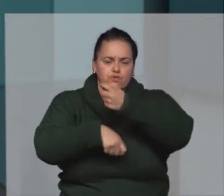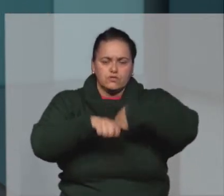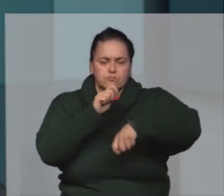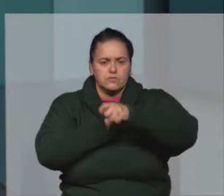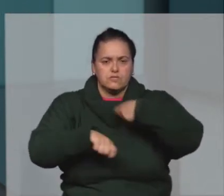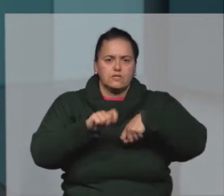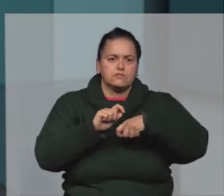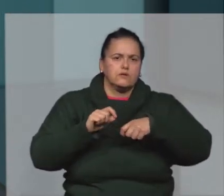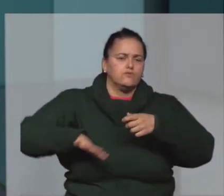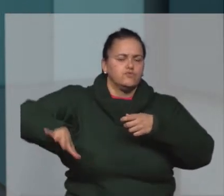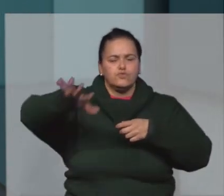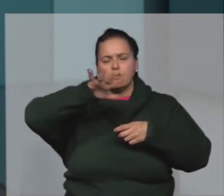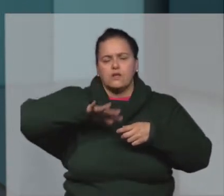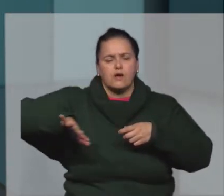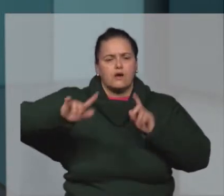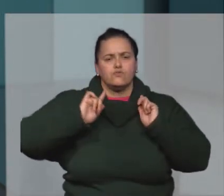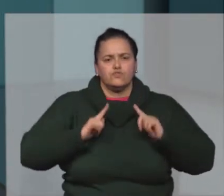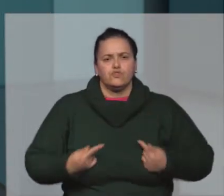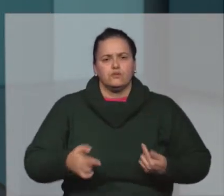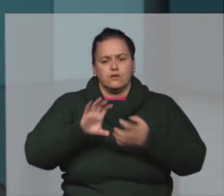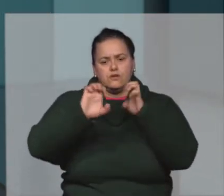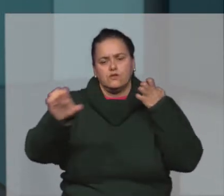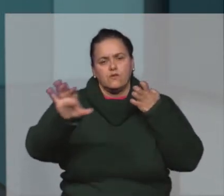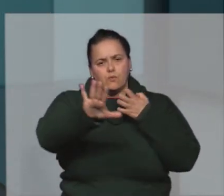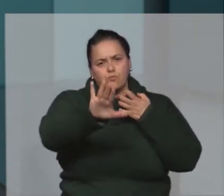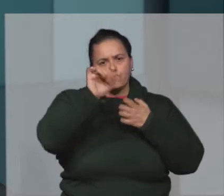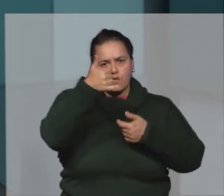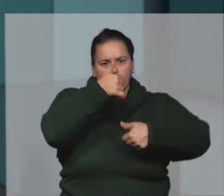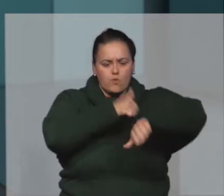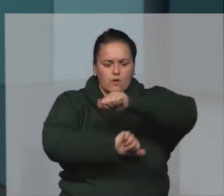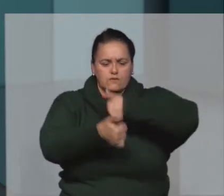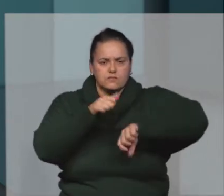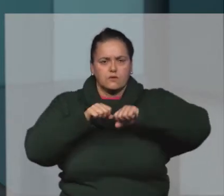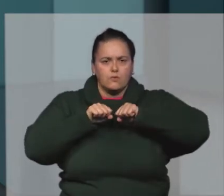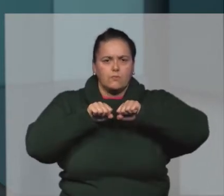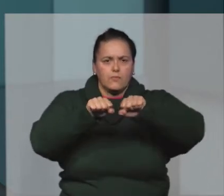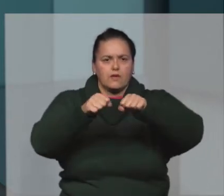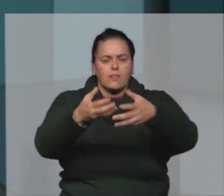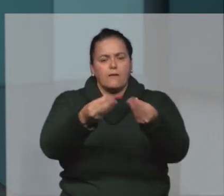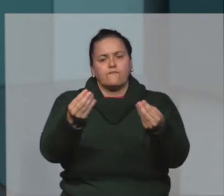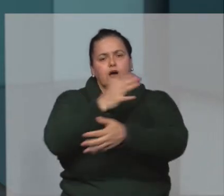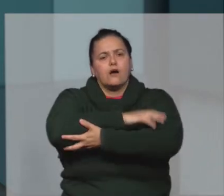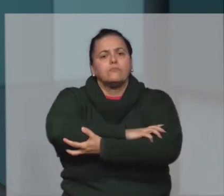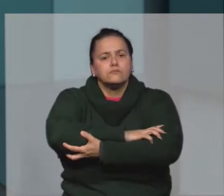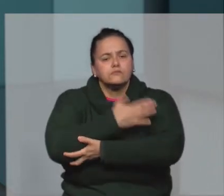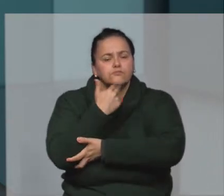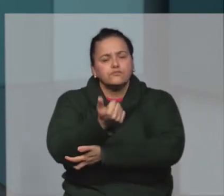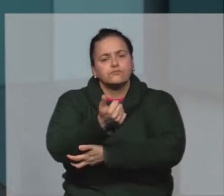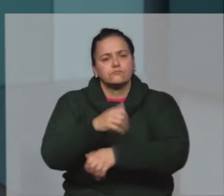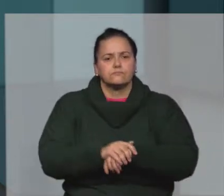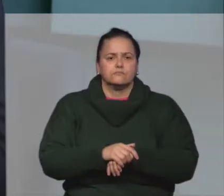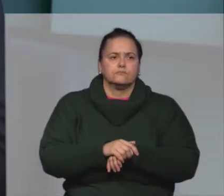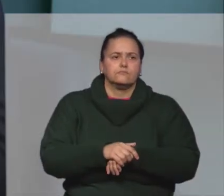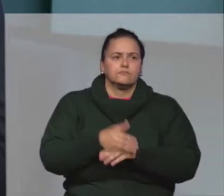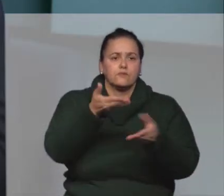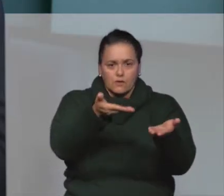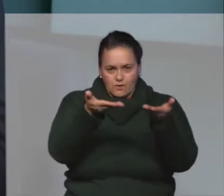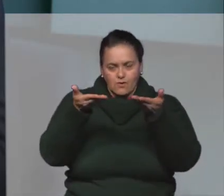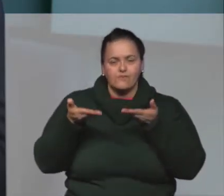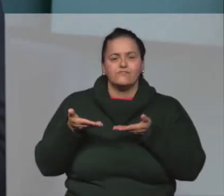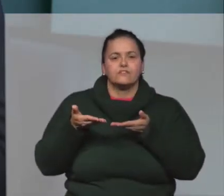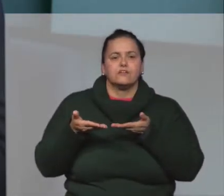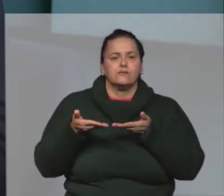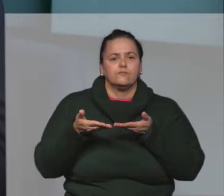administração, logística, gestão da produção e as engenharias de buscar uma qualificação. O mercado está solicitando isso, não mesmo, professor? Isso mesmo.